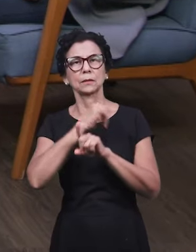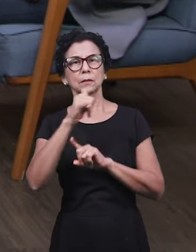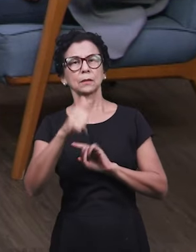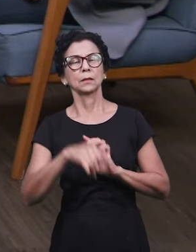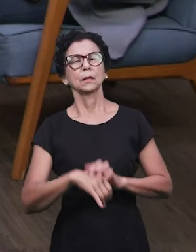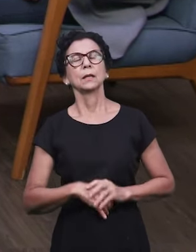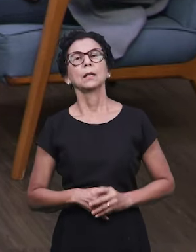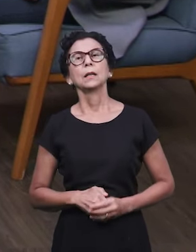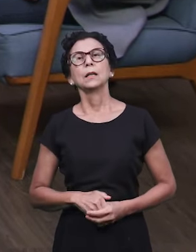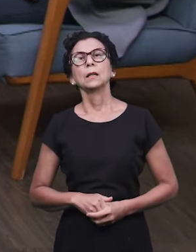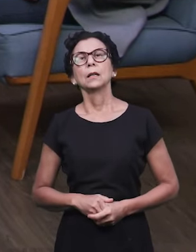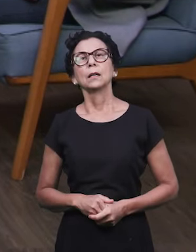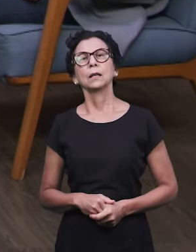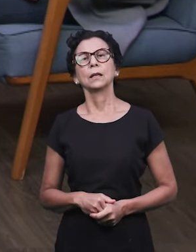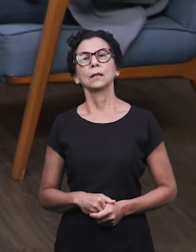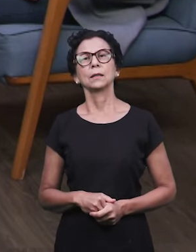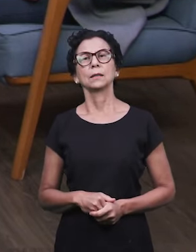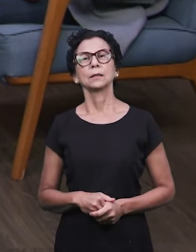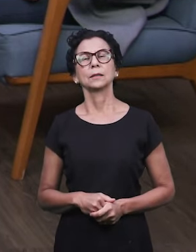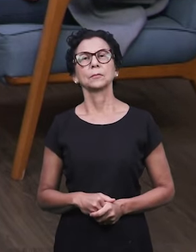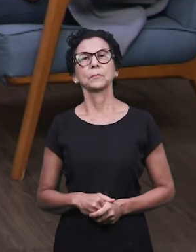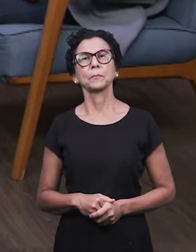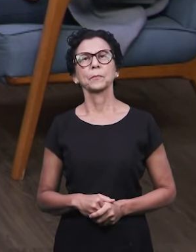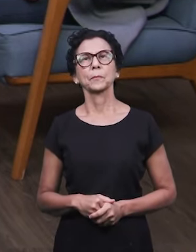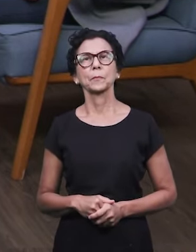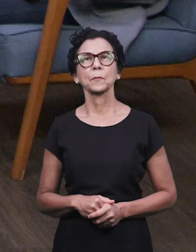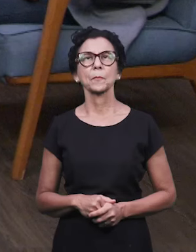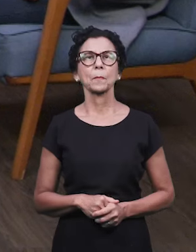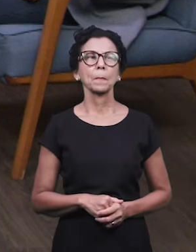nós vemos uma certa